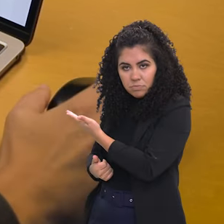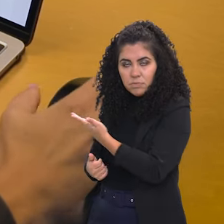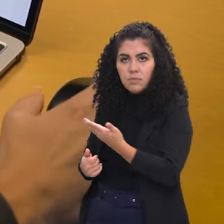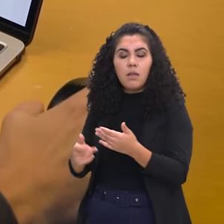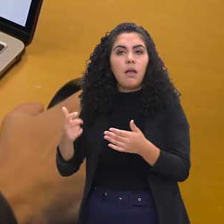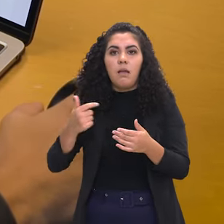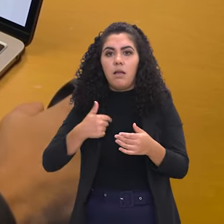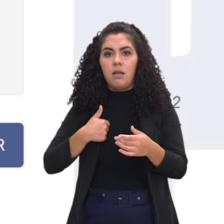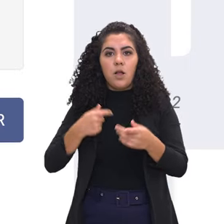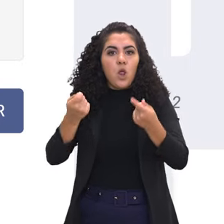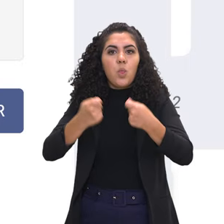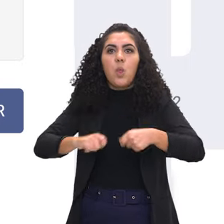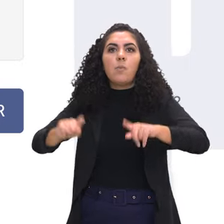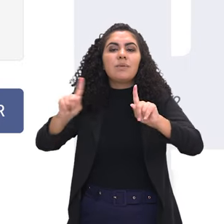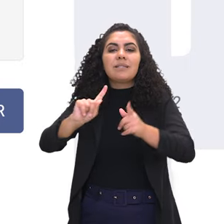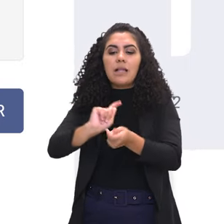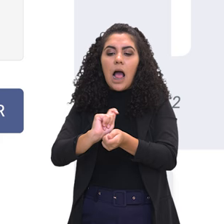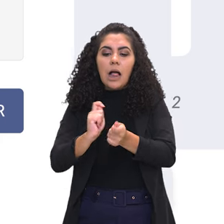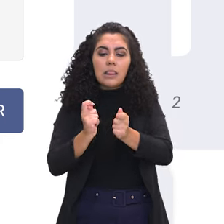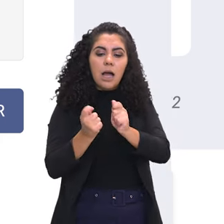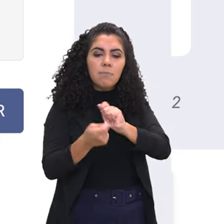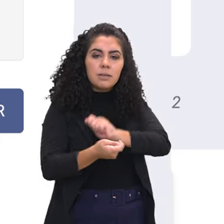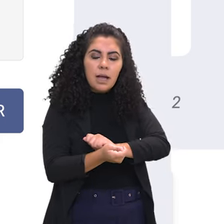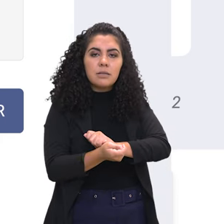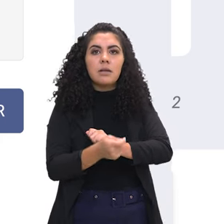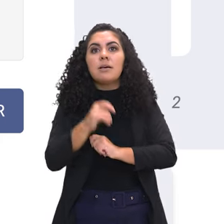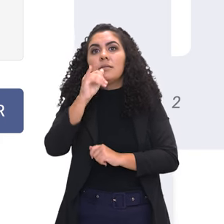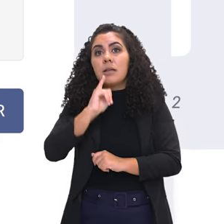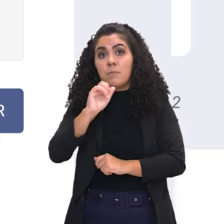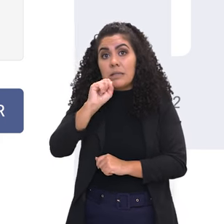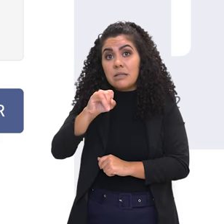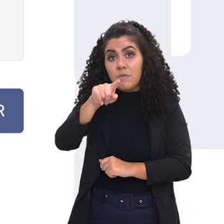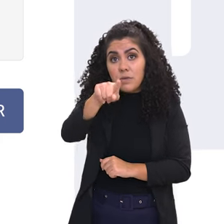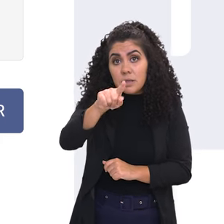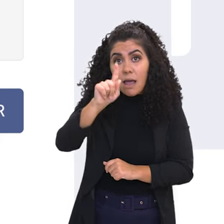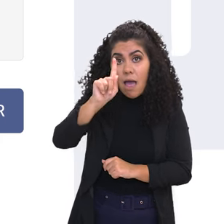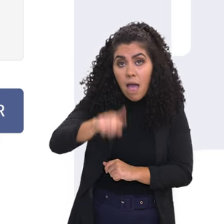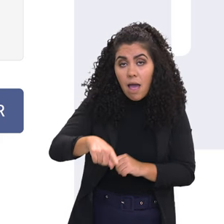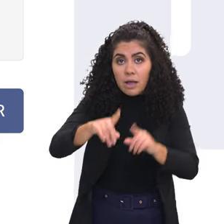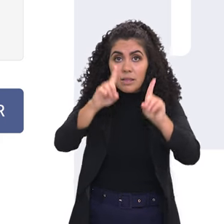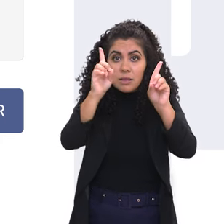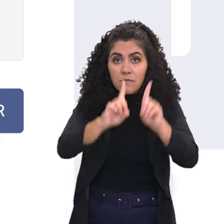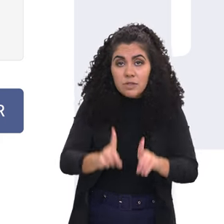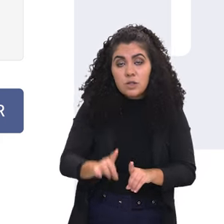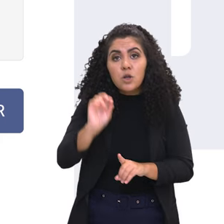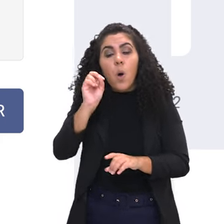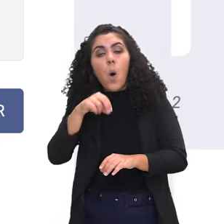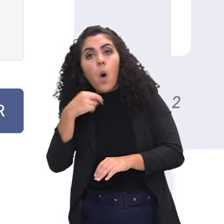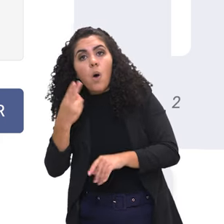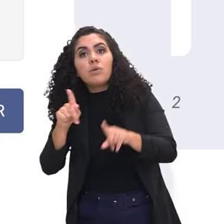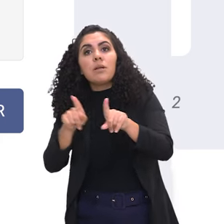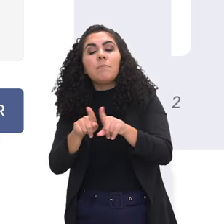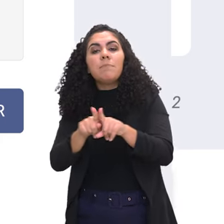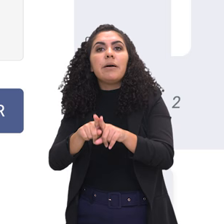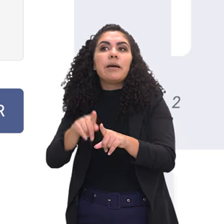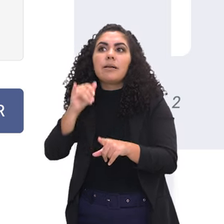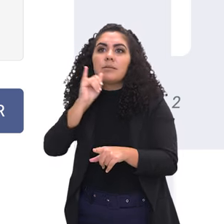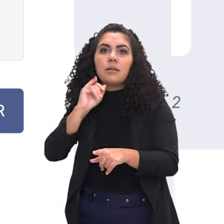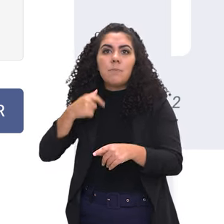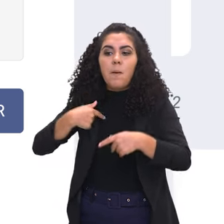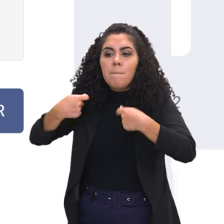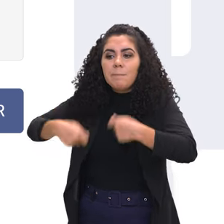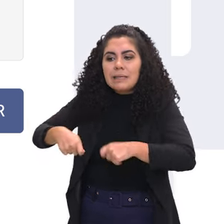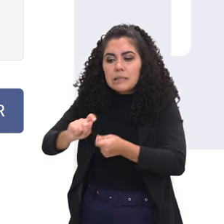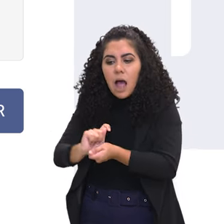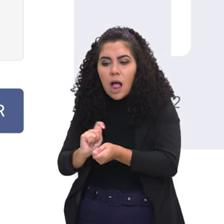Também não preciso de alguma adaptação razoável, porque uma coisa é você ser uma pessoa com deficiência e a outra coisa é você estar passando por um momento